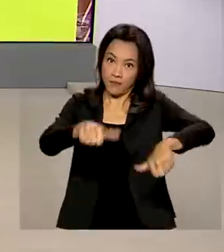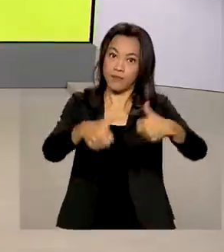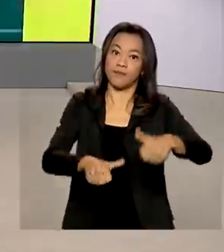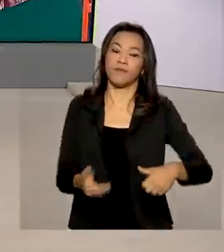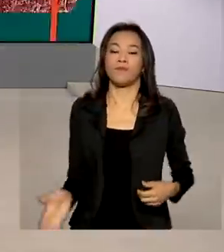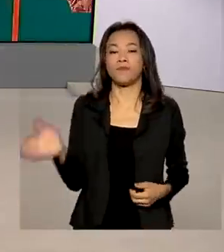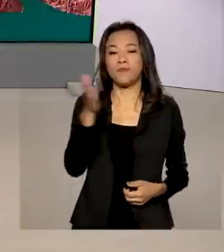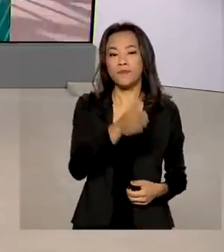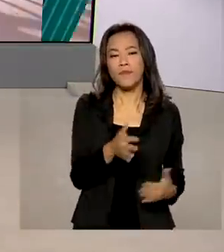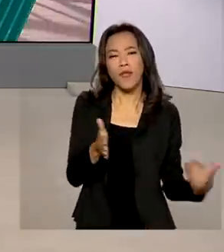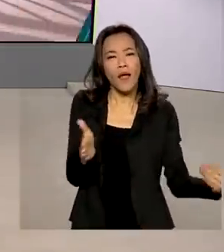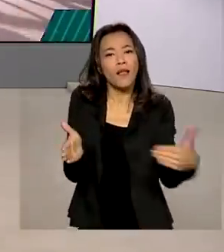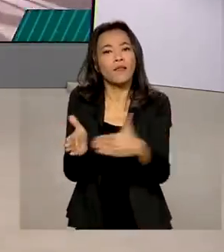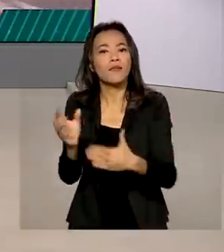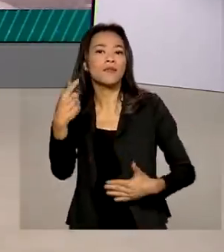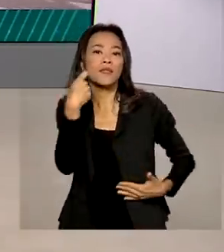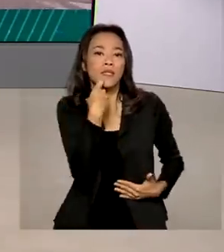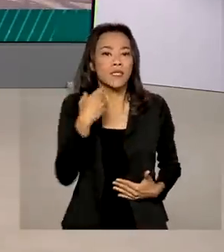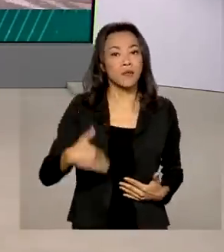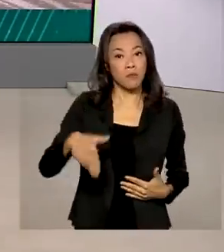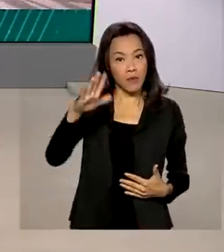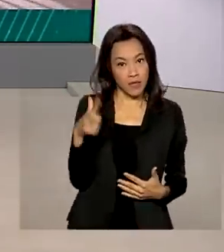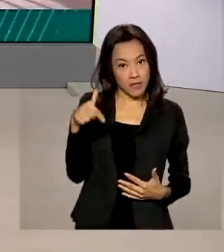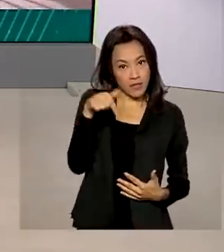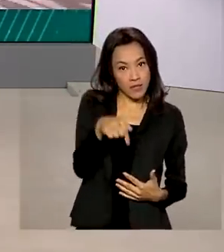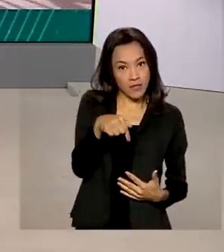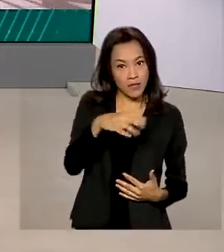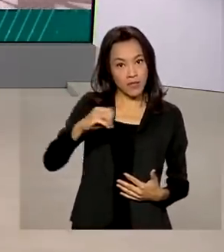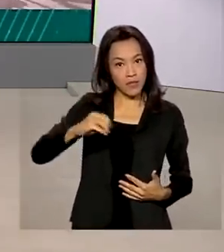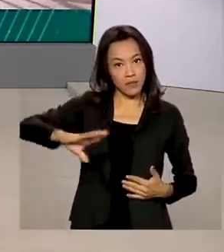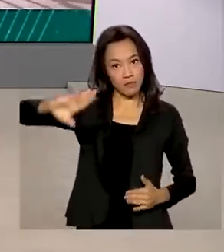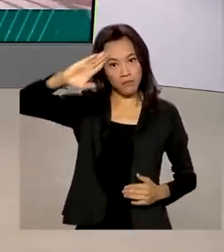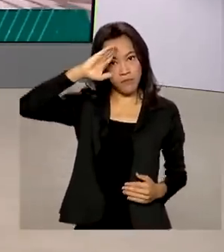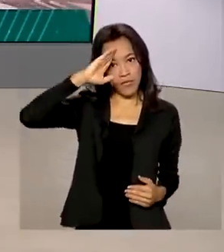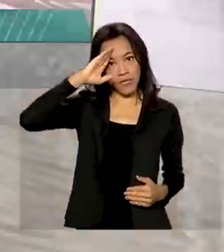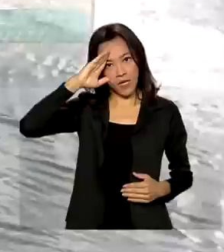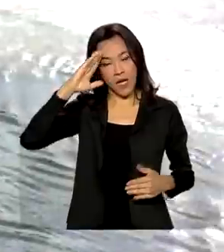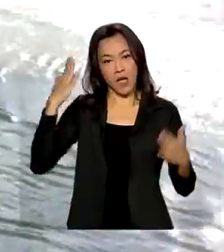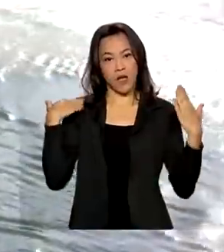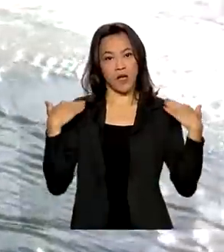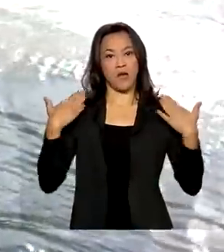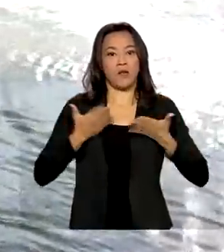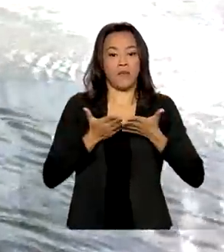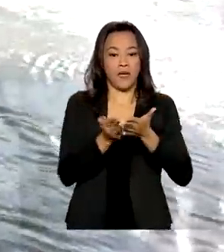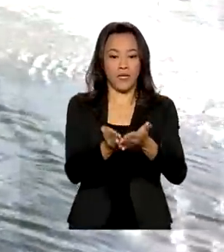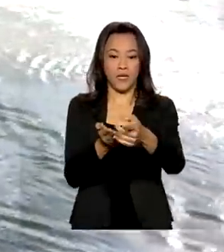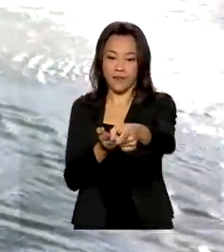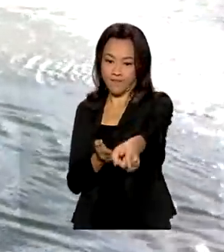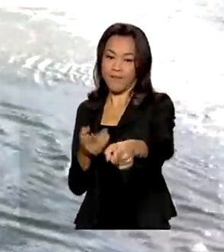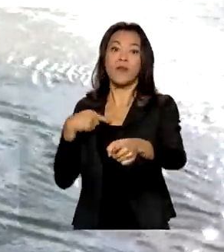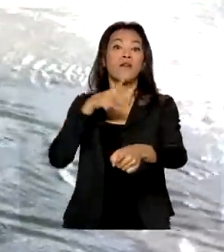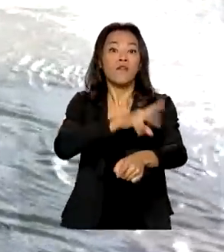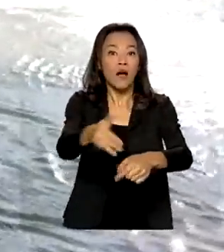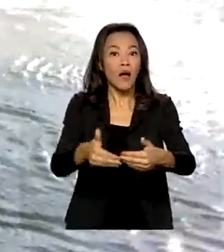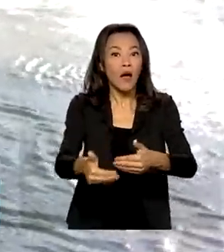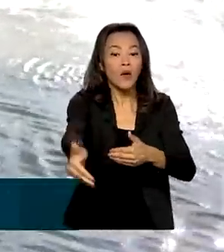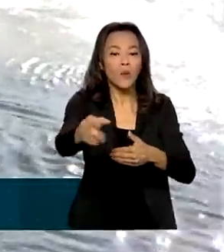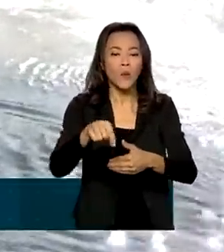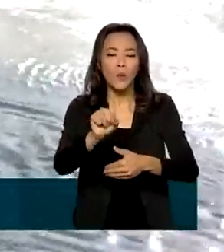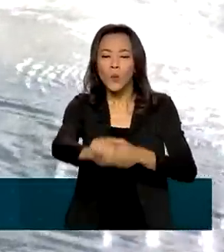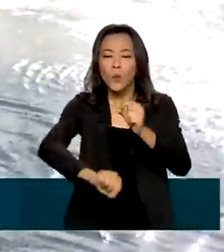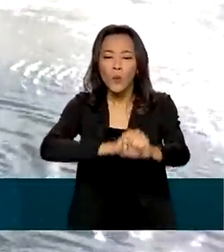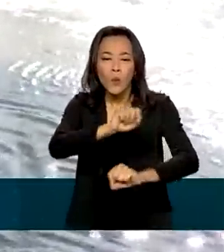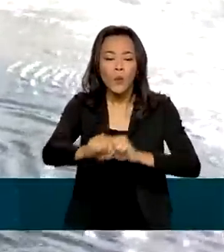Até sexta-feira, mais de 700 militares da Marinha participam de um exercício para manter a condição de